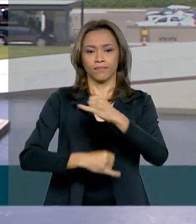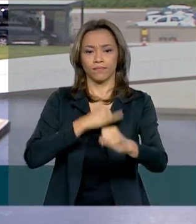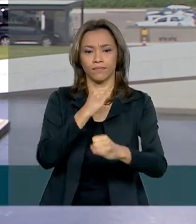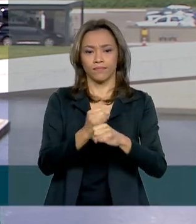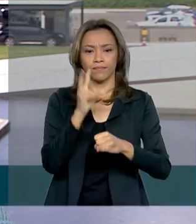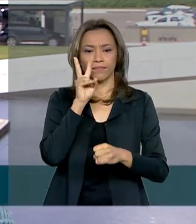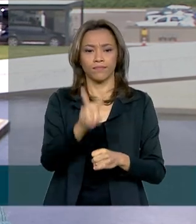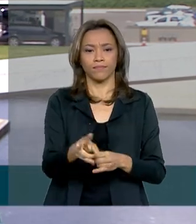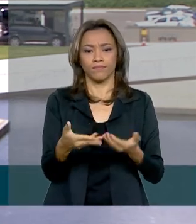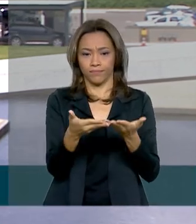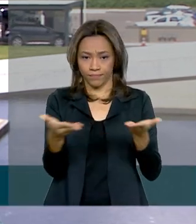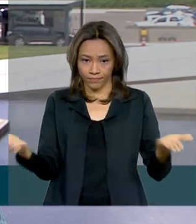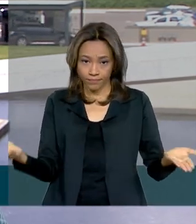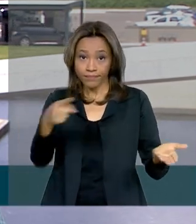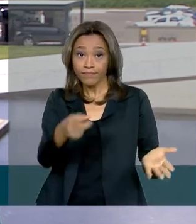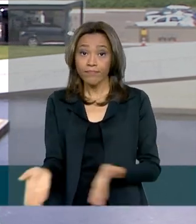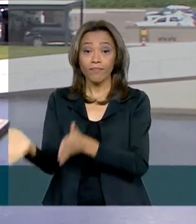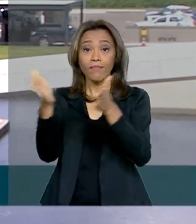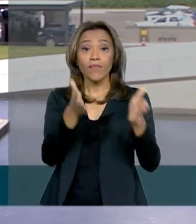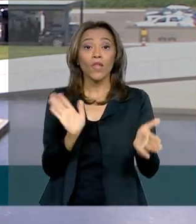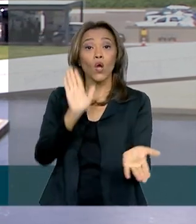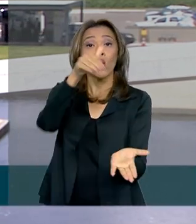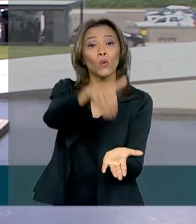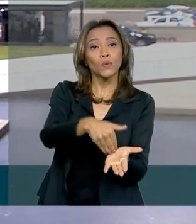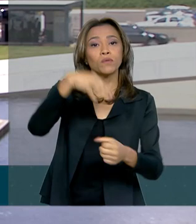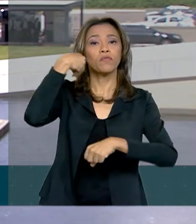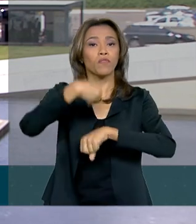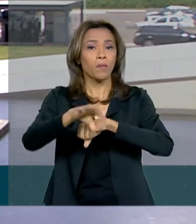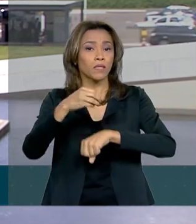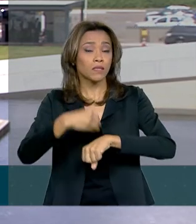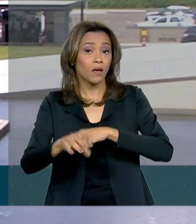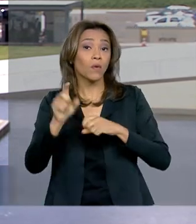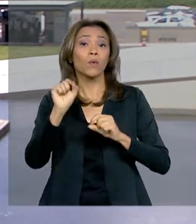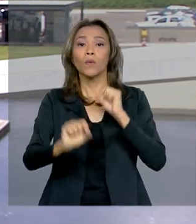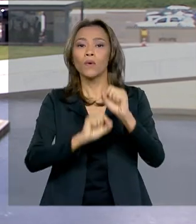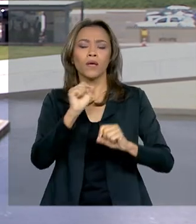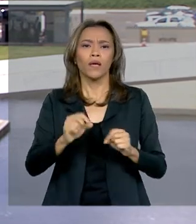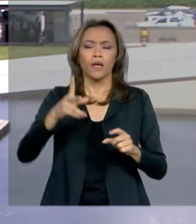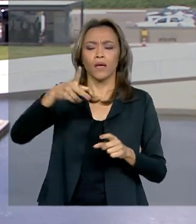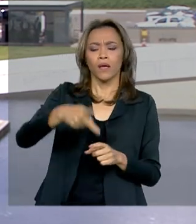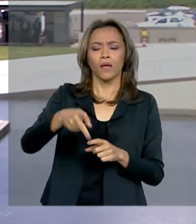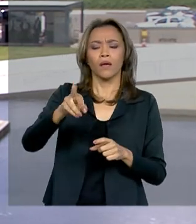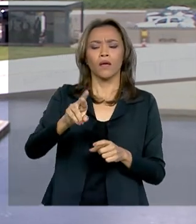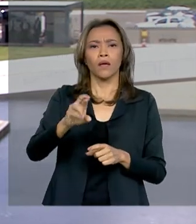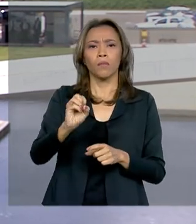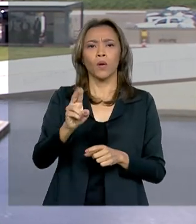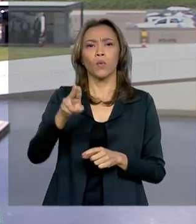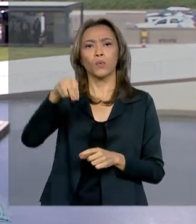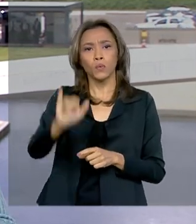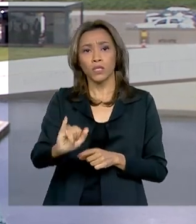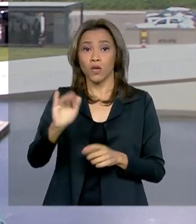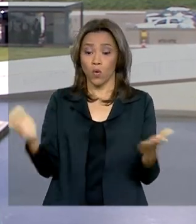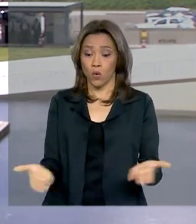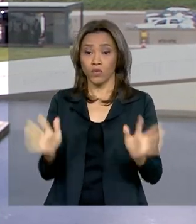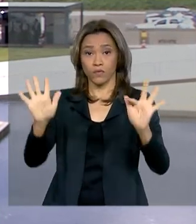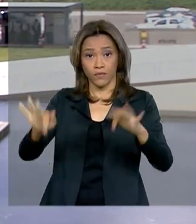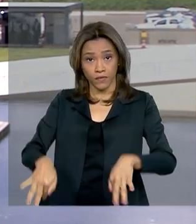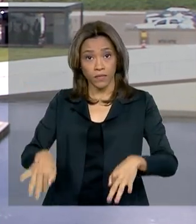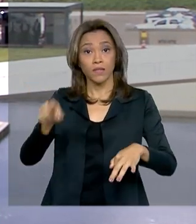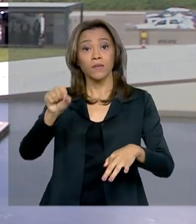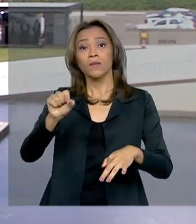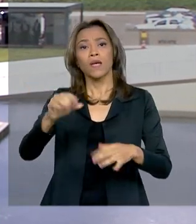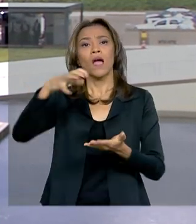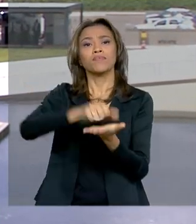.br. E uma última informação sobre o ProUni, termina hoje o prazo para as instituições de educação superior privadas